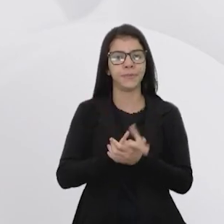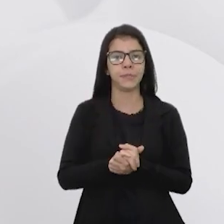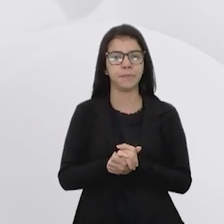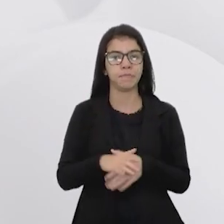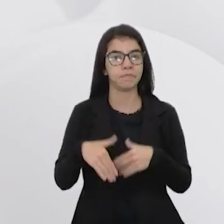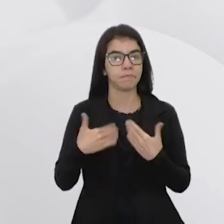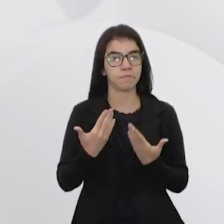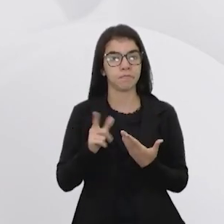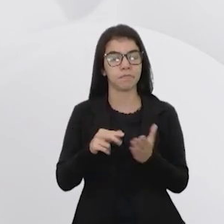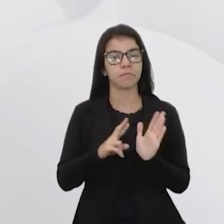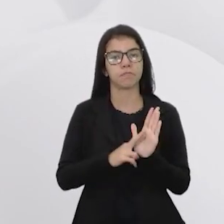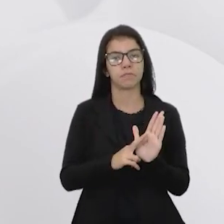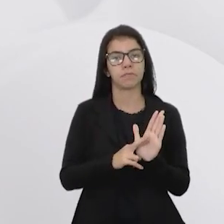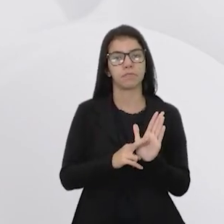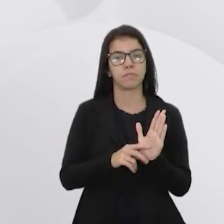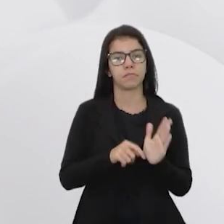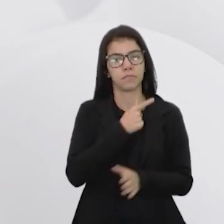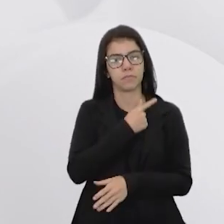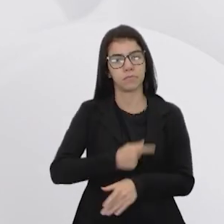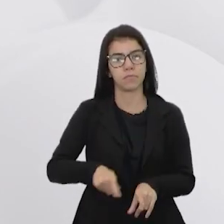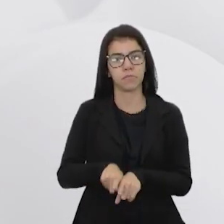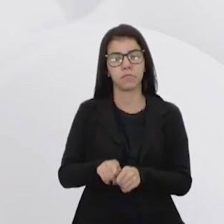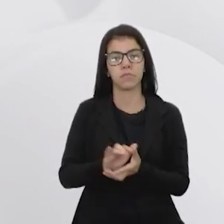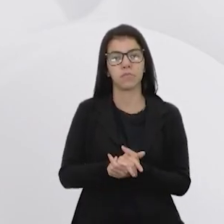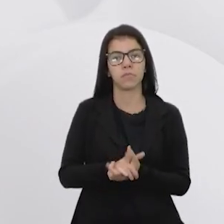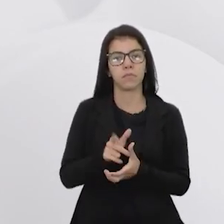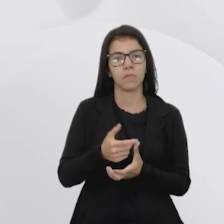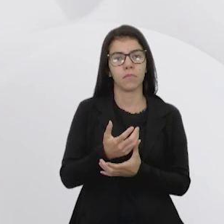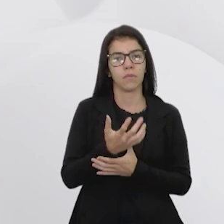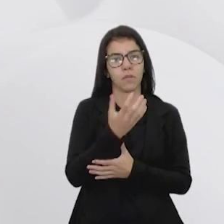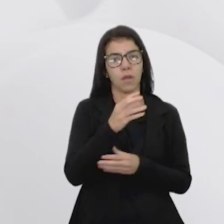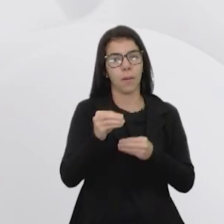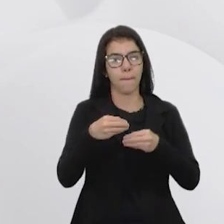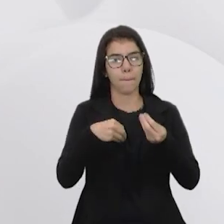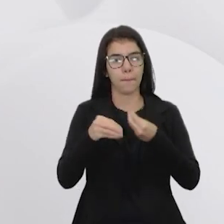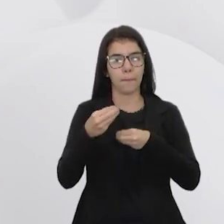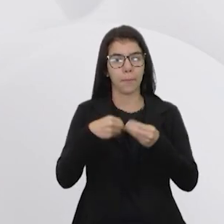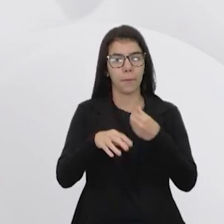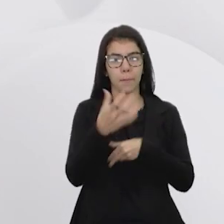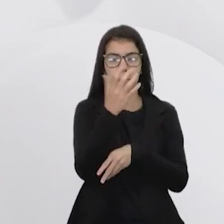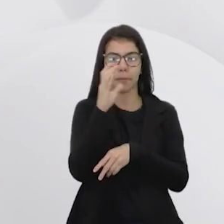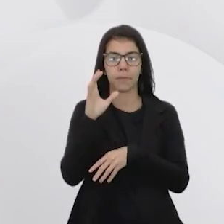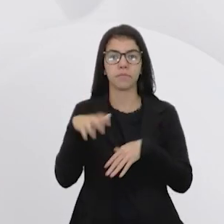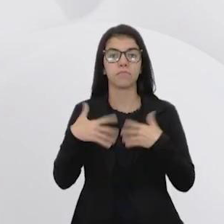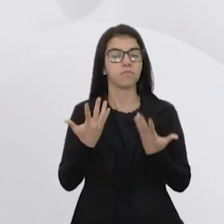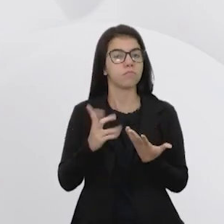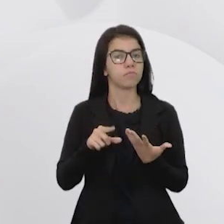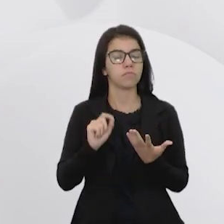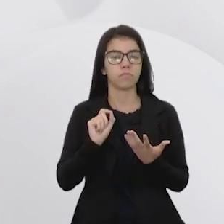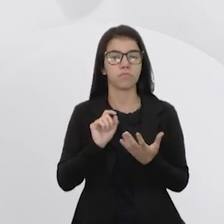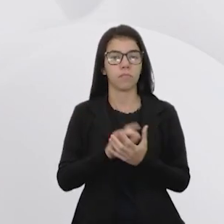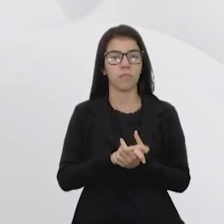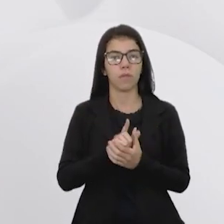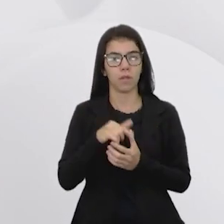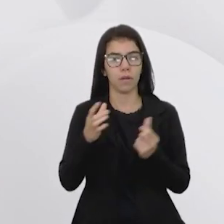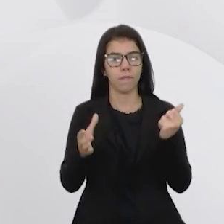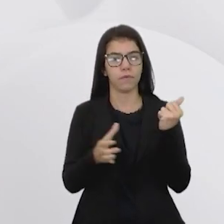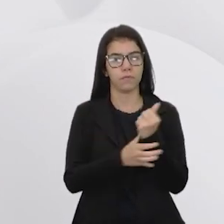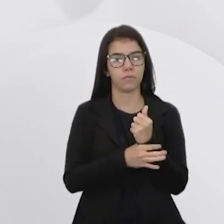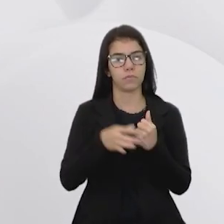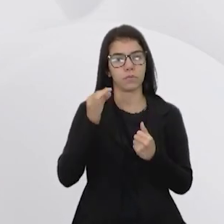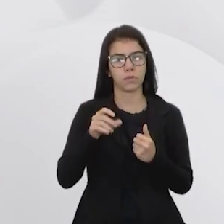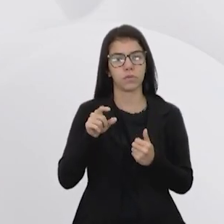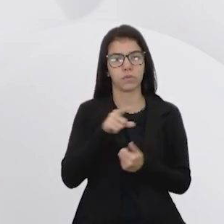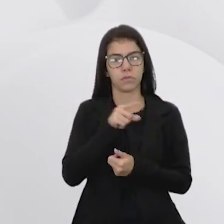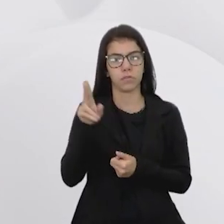Qual é o papel do governo? Os ambientalistas. Vamos falar do plástico, né? Os ambientalistas vão ser aqueles que vão defender mesmo para